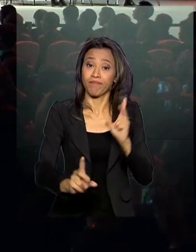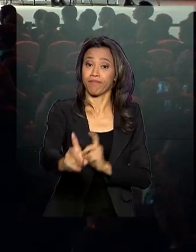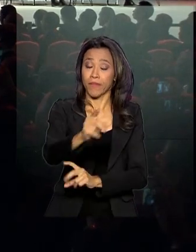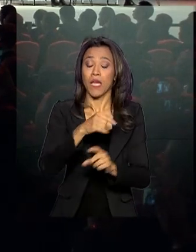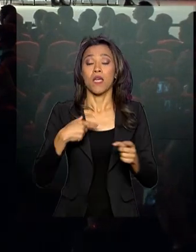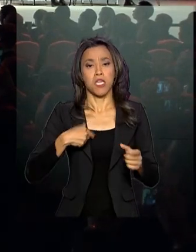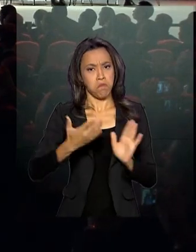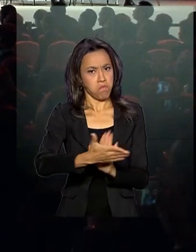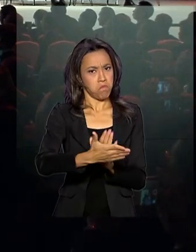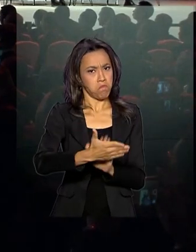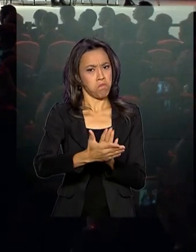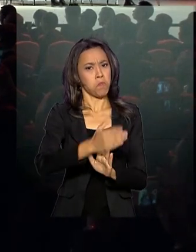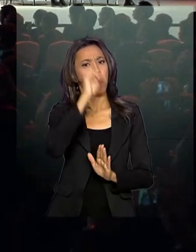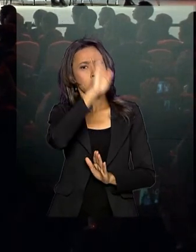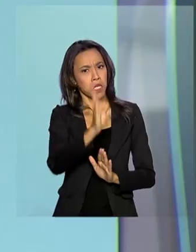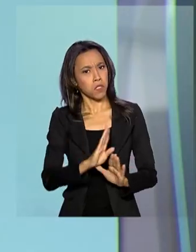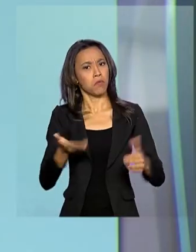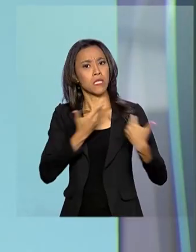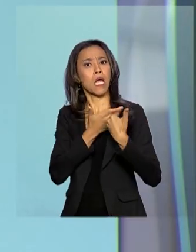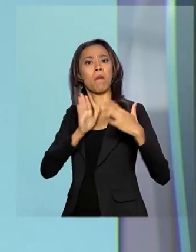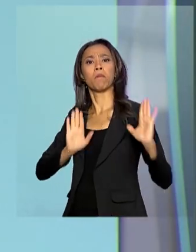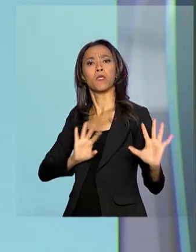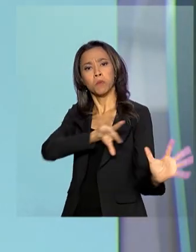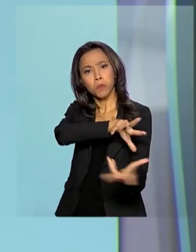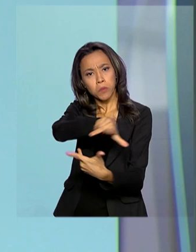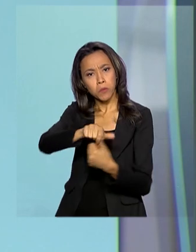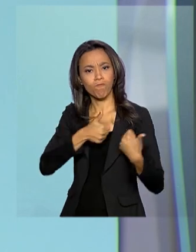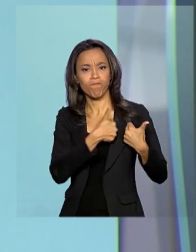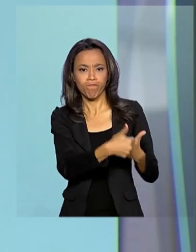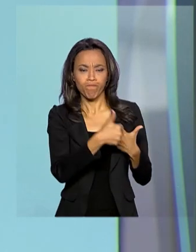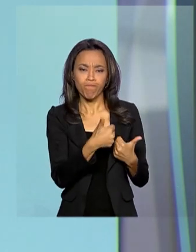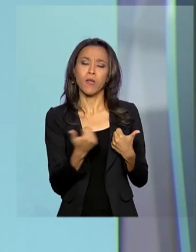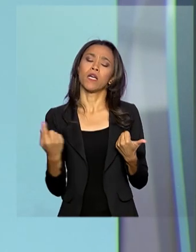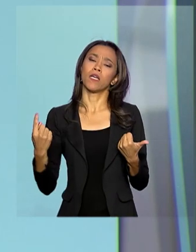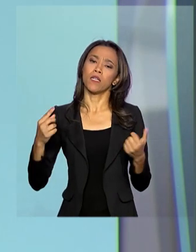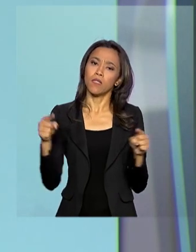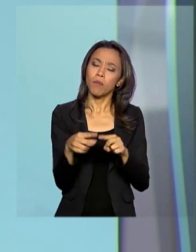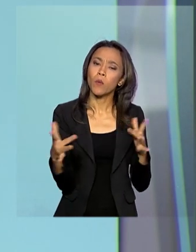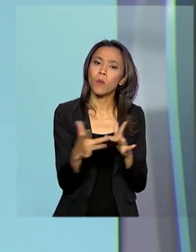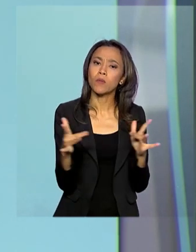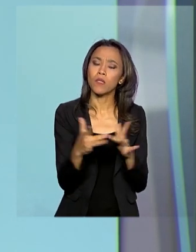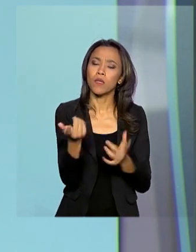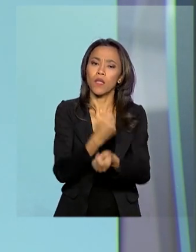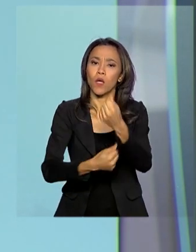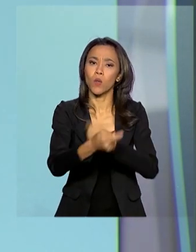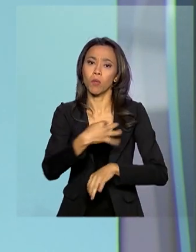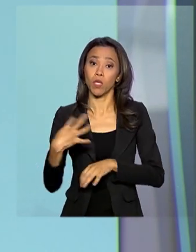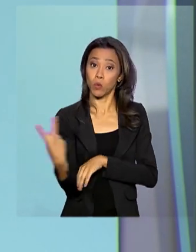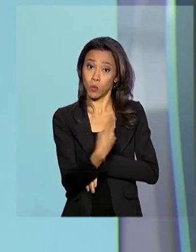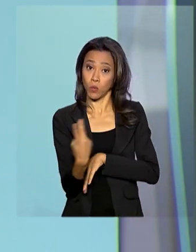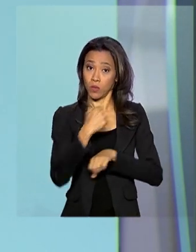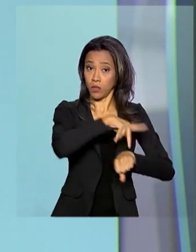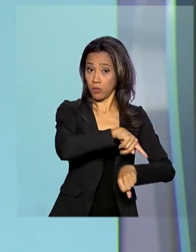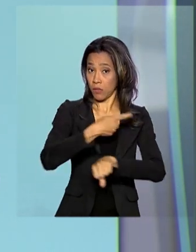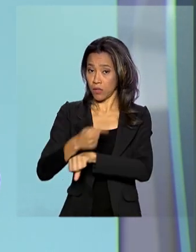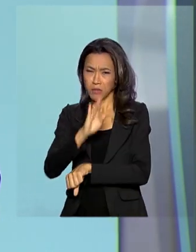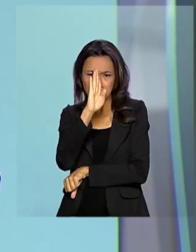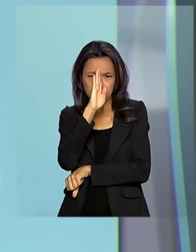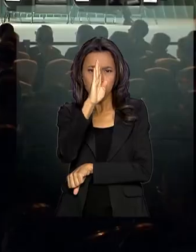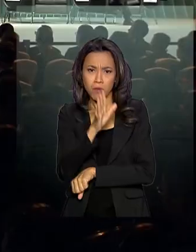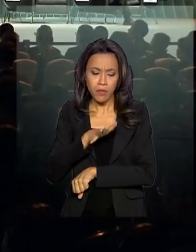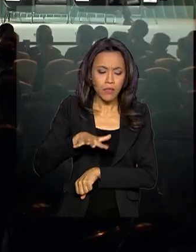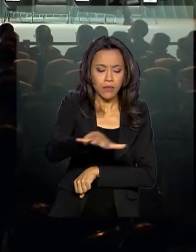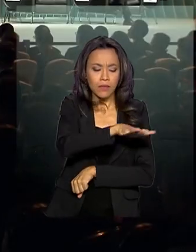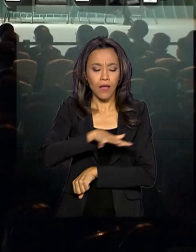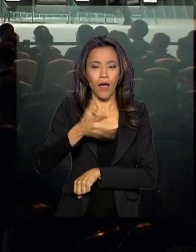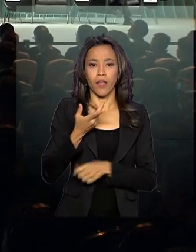para remover barreiras comerciais e aprofundar a cooperação econômica entre os dois países, especialmente na área digital.